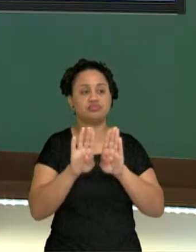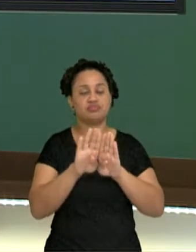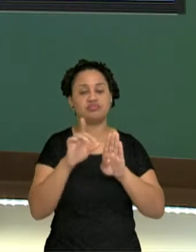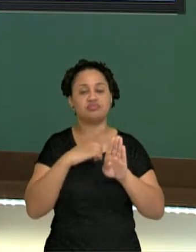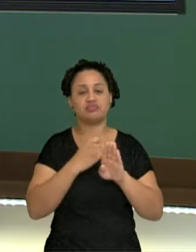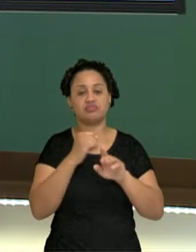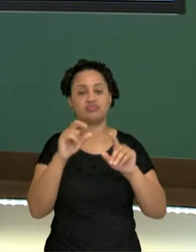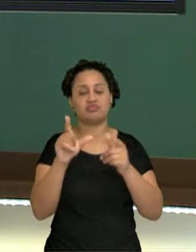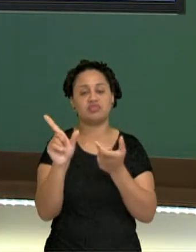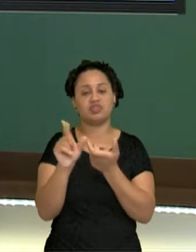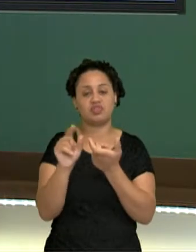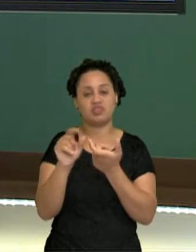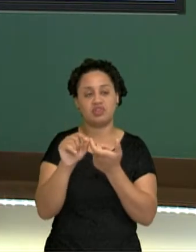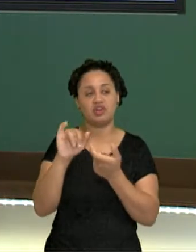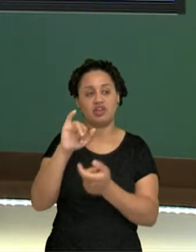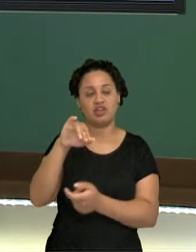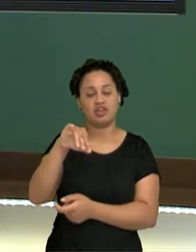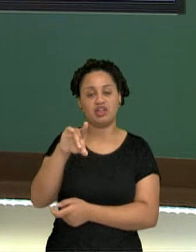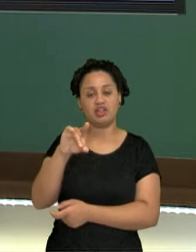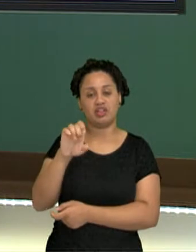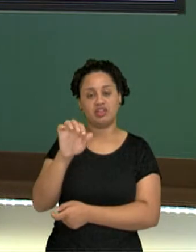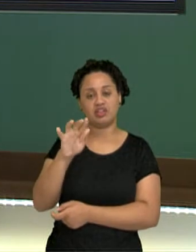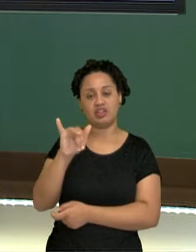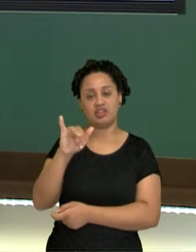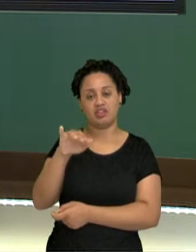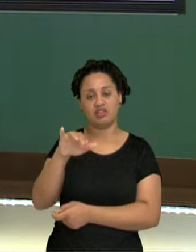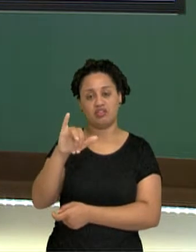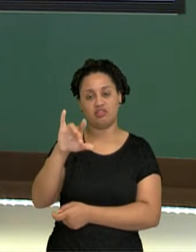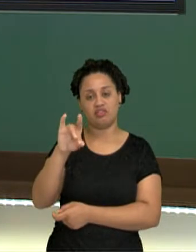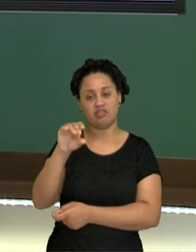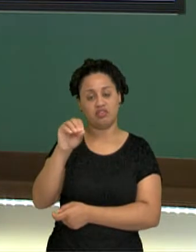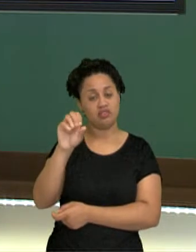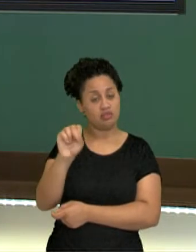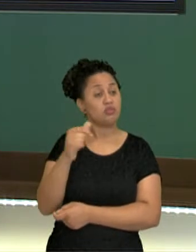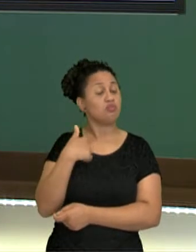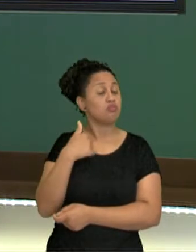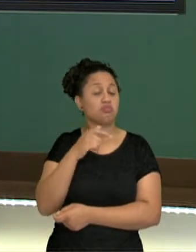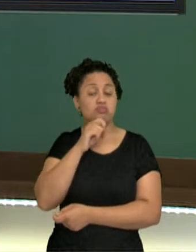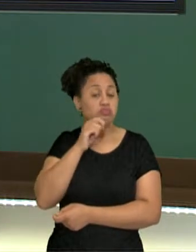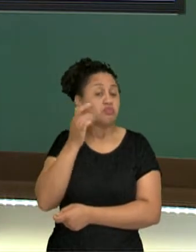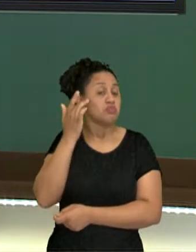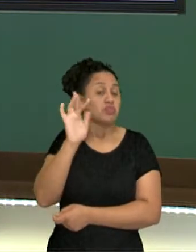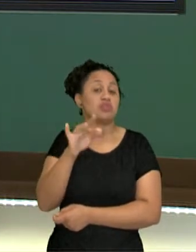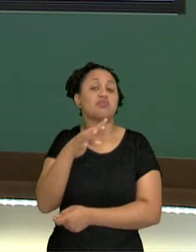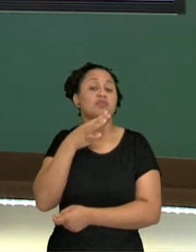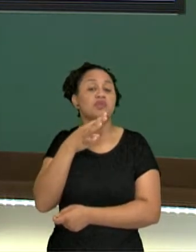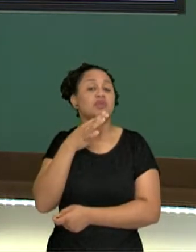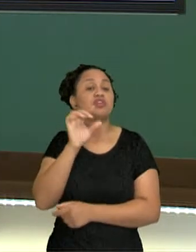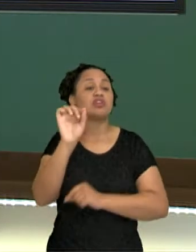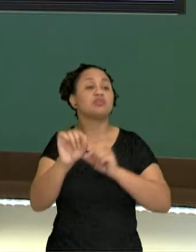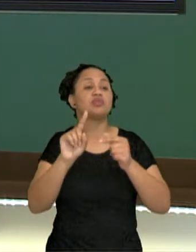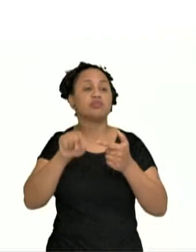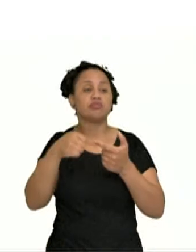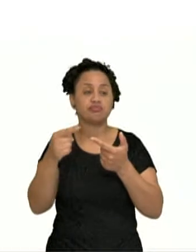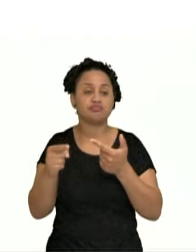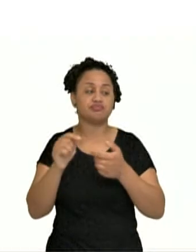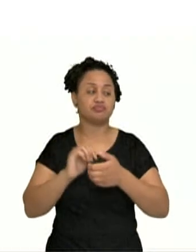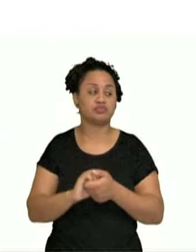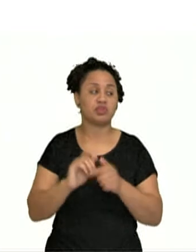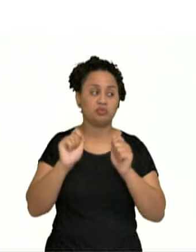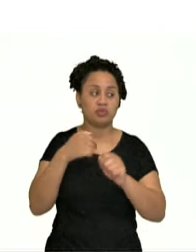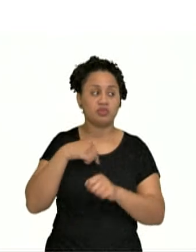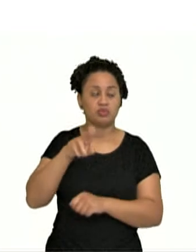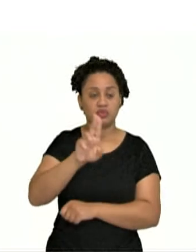indefinidos, que é quando nós não conhecemos ao certo do que estamos falando. Podemos usar ali, então,